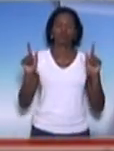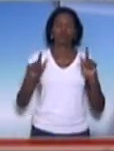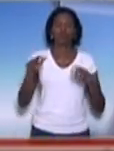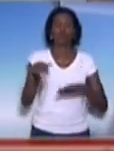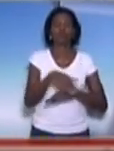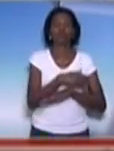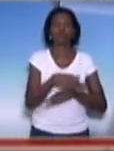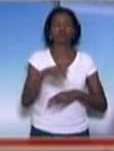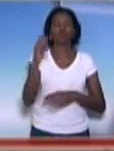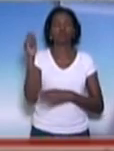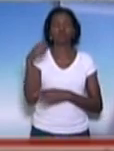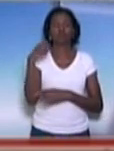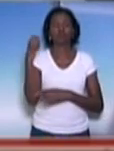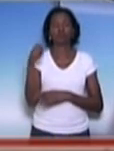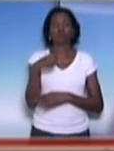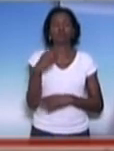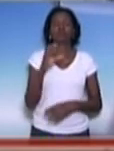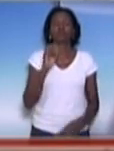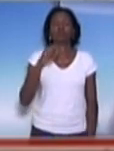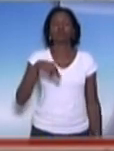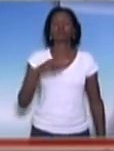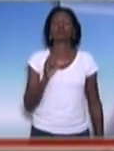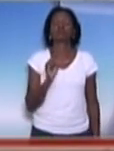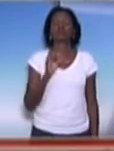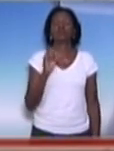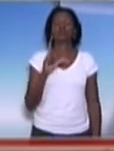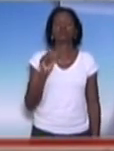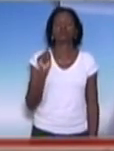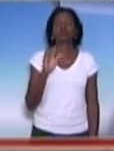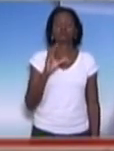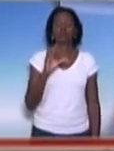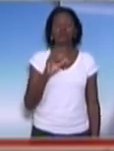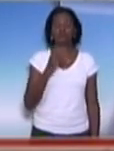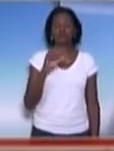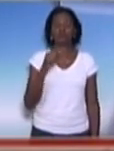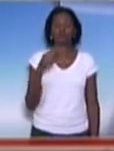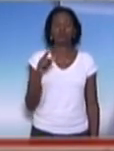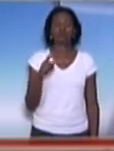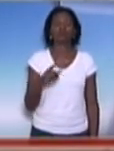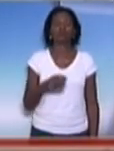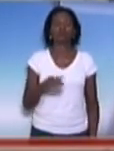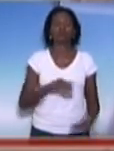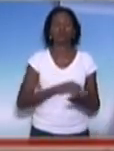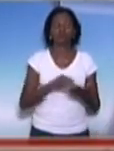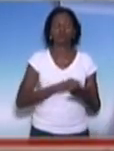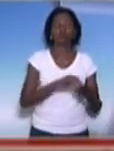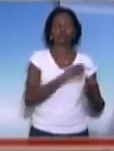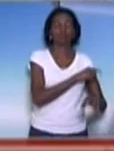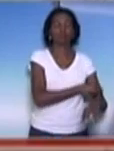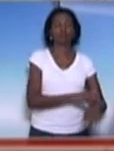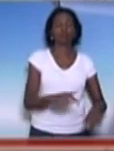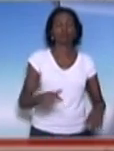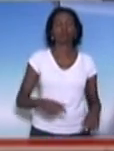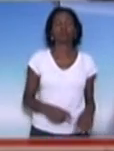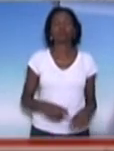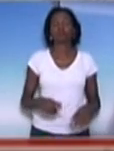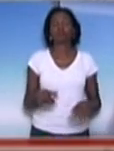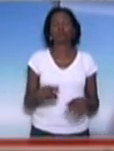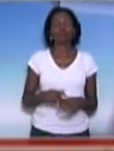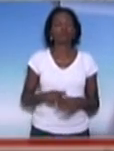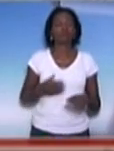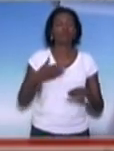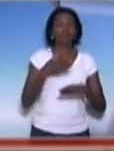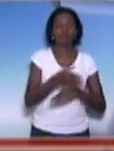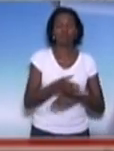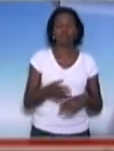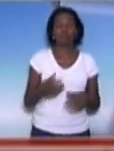Paulista, pela Consolação, fazendo atos na frente da Secretaria da Educação, fazendo atos regionais, porque nós estamos em